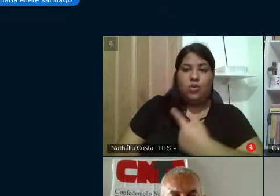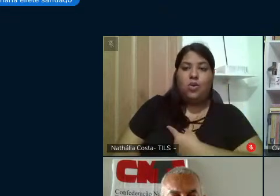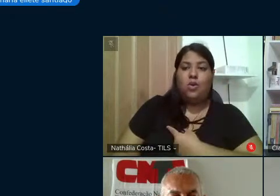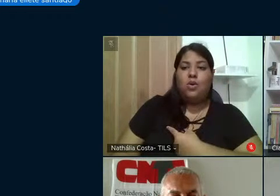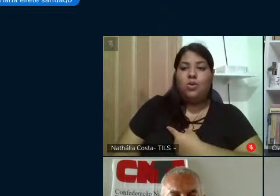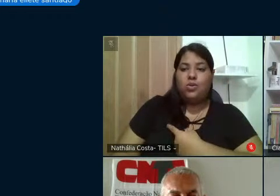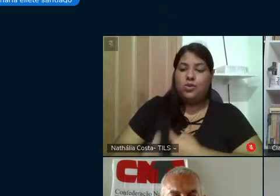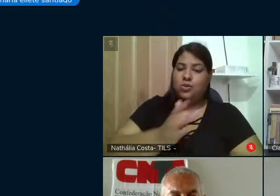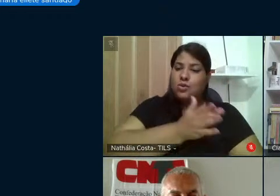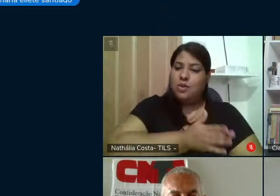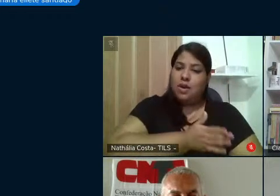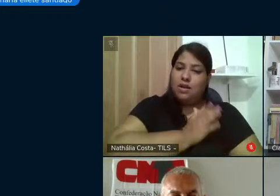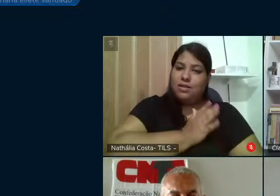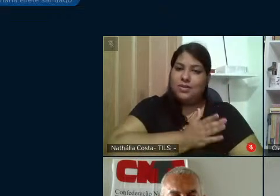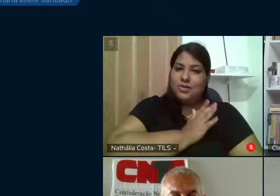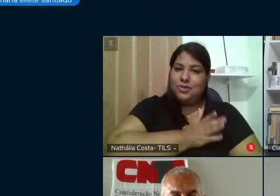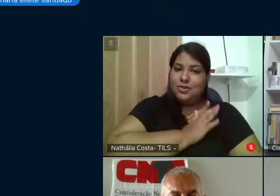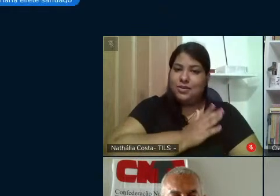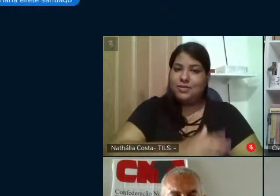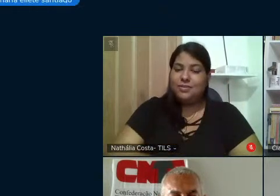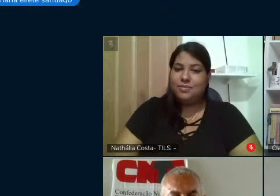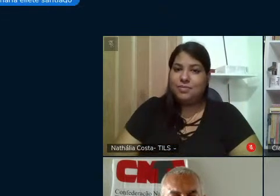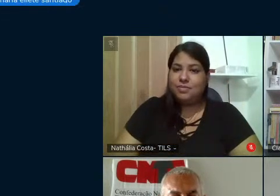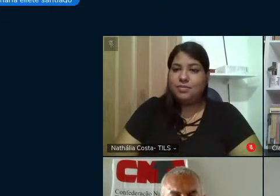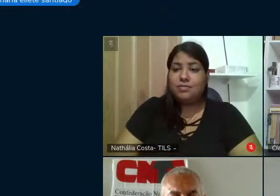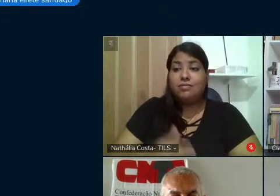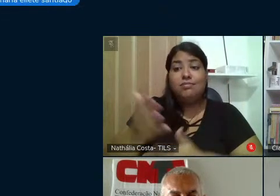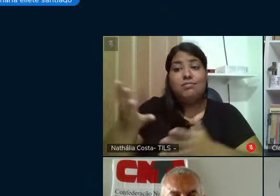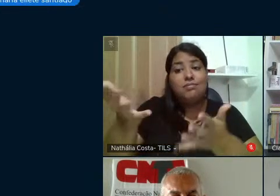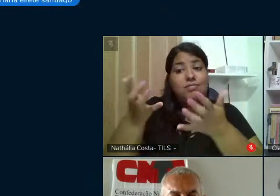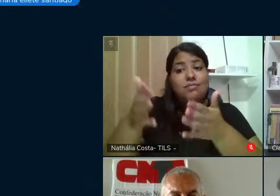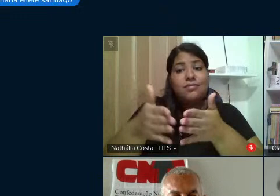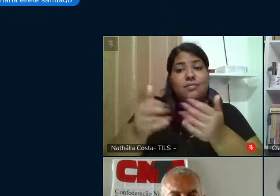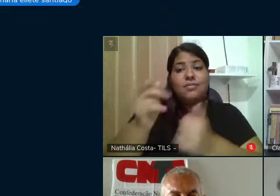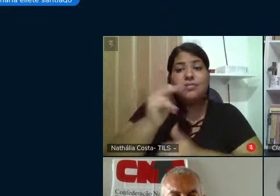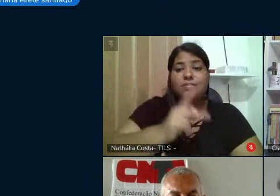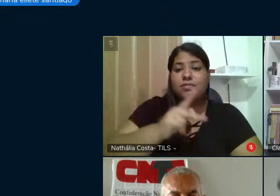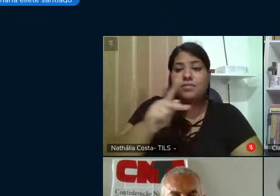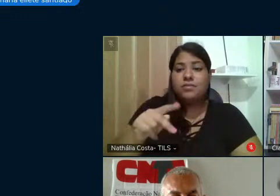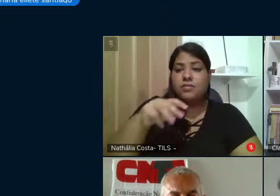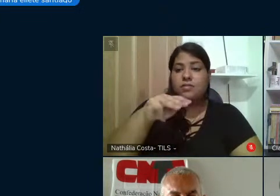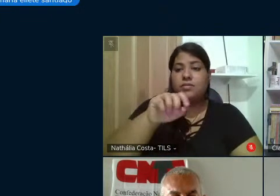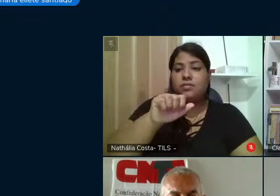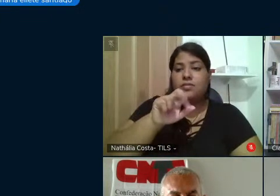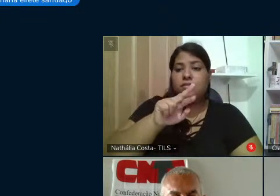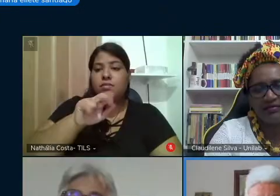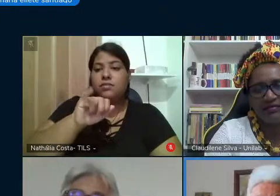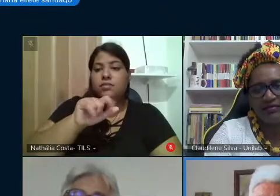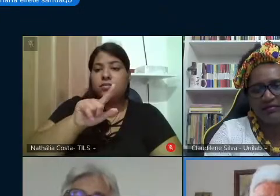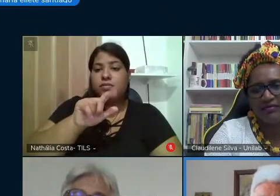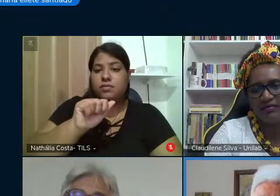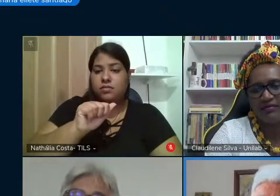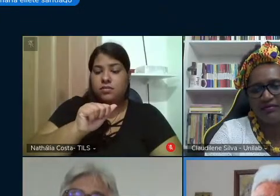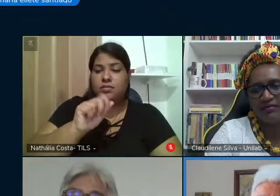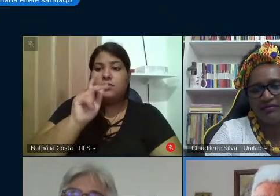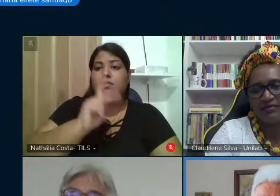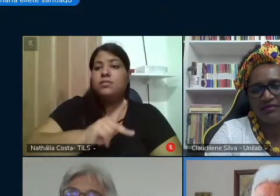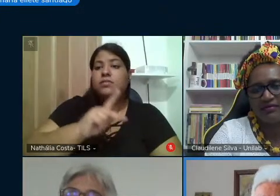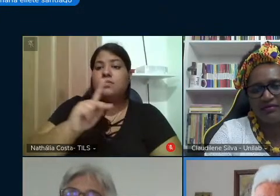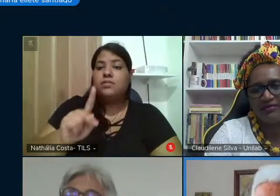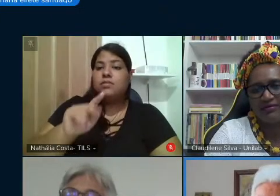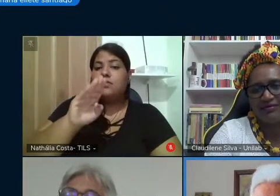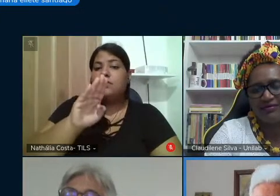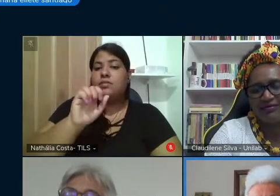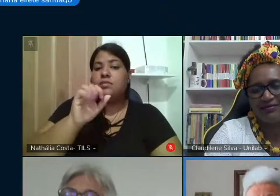e os nossos corações queria pedir a professora Marília e o professor Batista